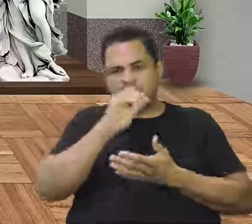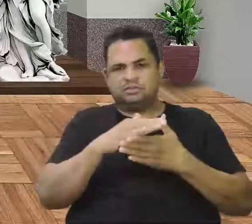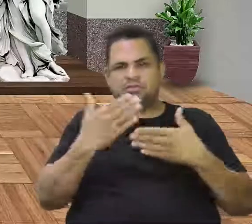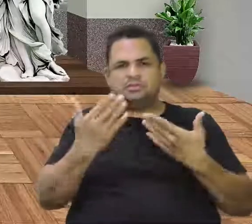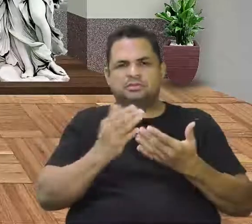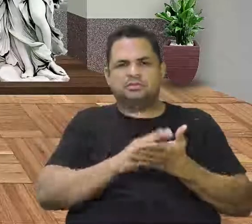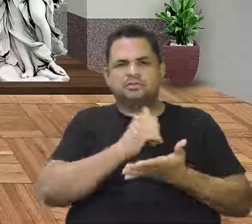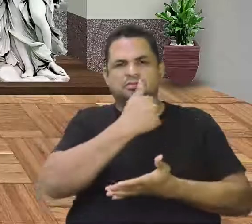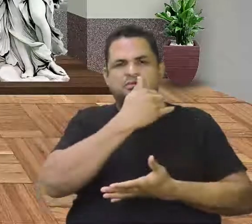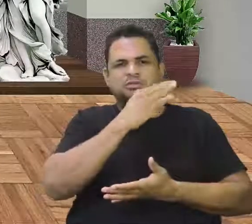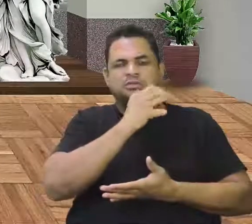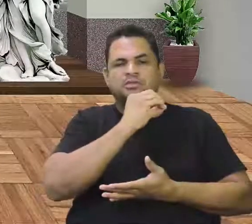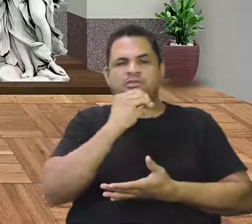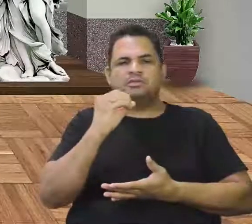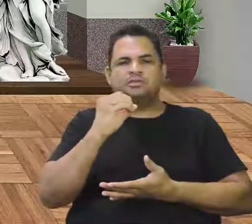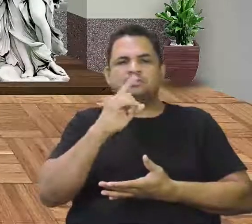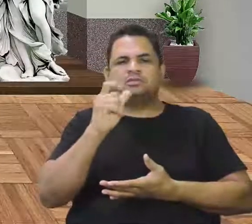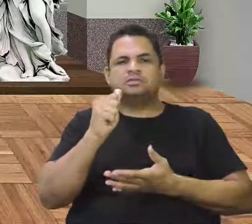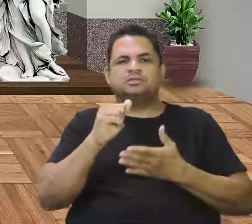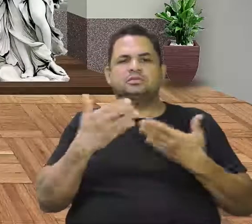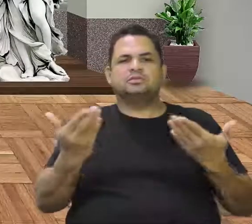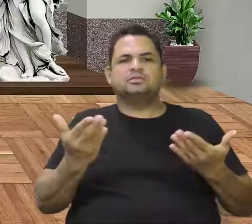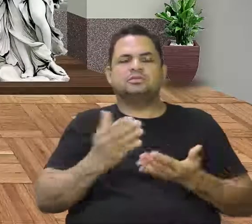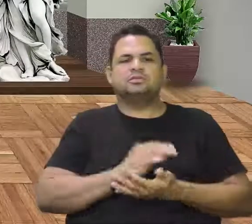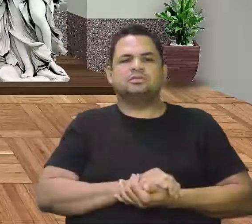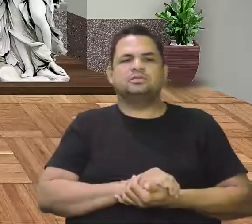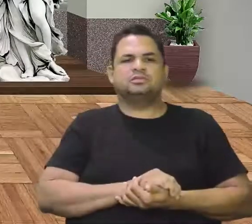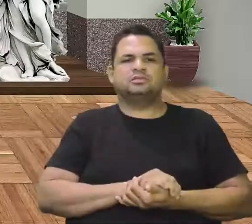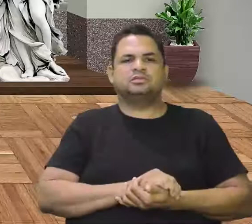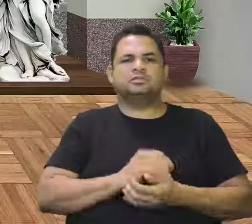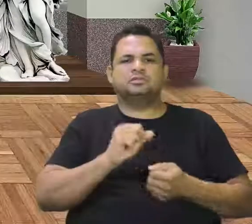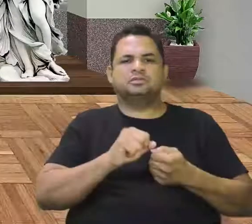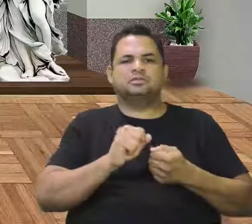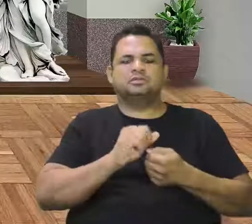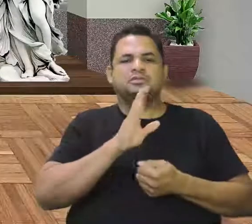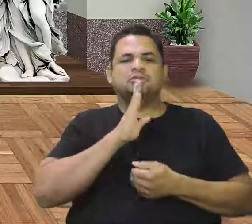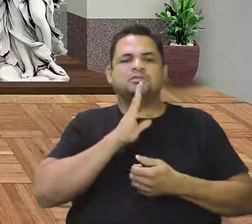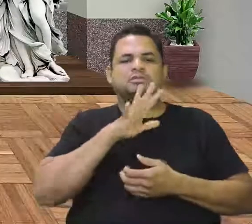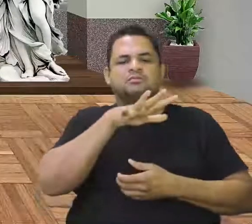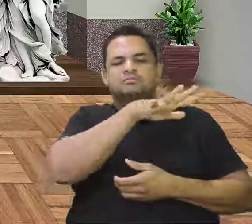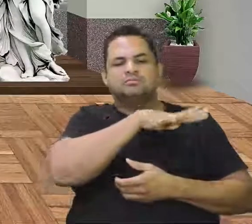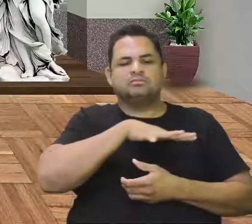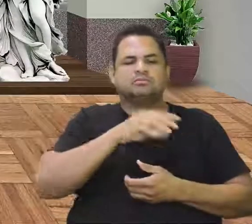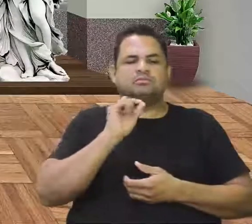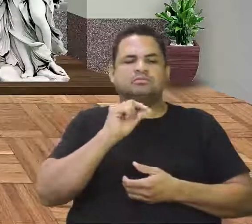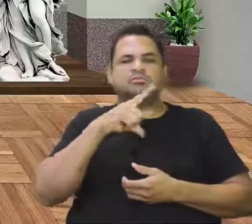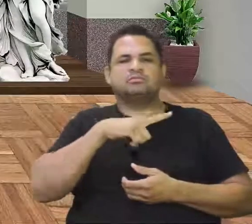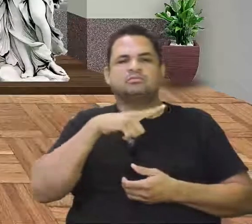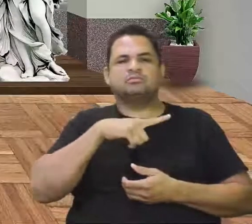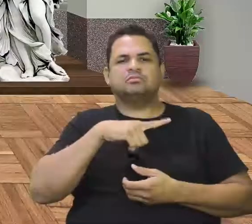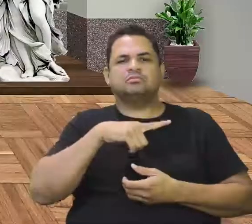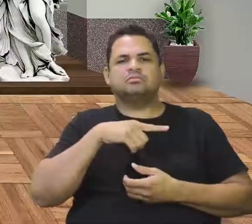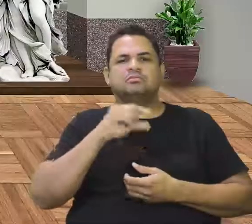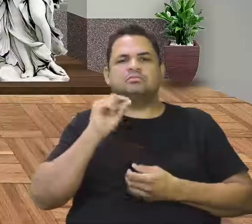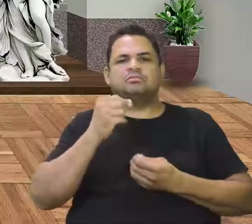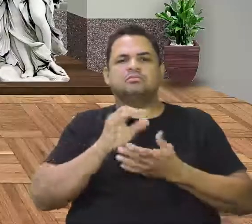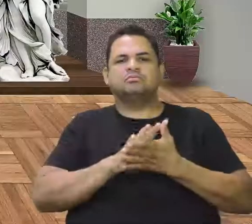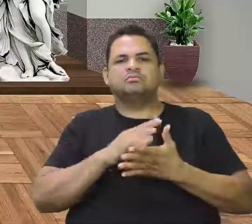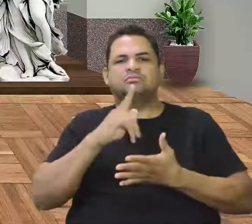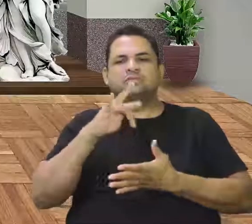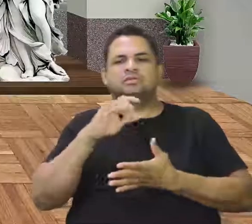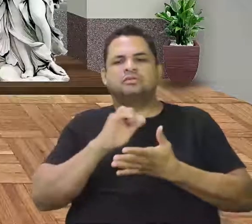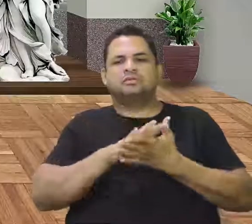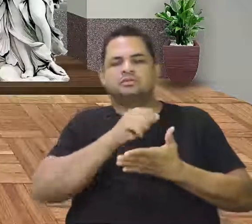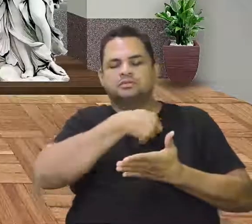Dez dias eles vão passar aqui para fazer o reconhecimento da área. O que tem, o que não tem, o que Pedro Vaz de Caminho iria